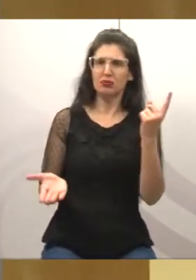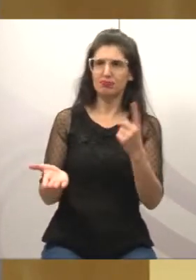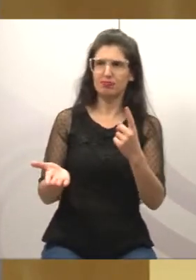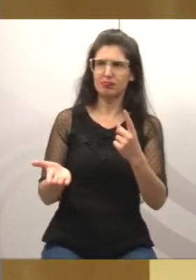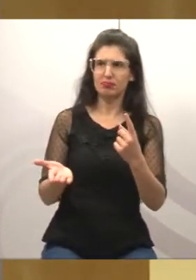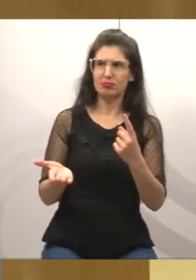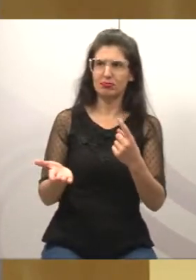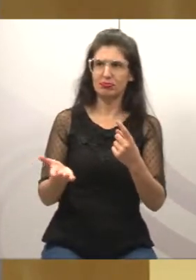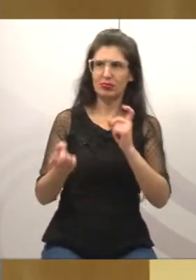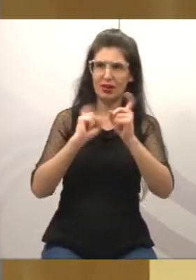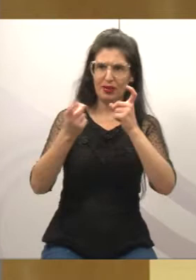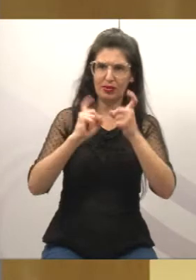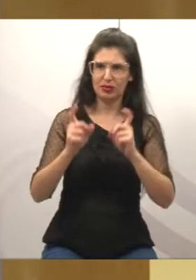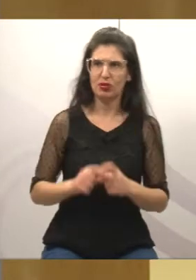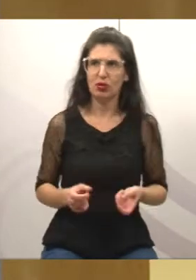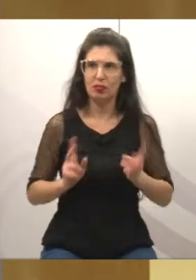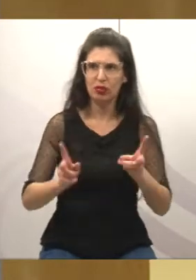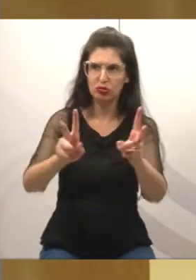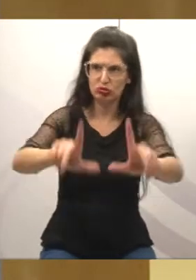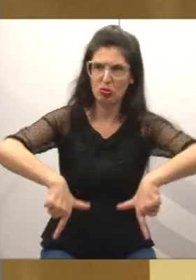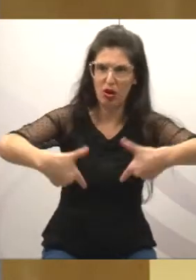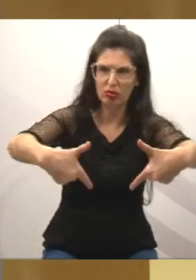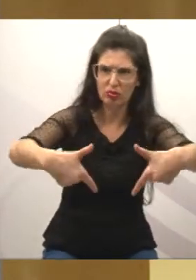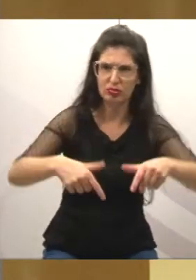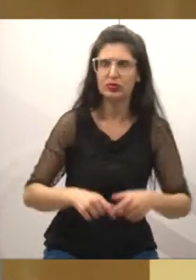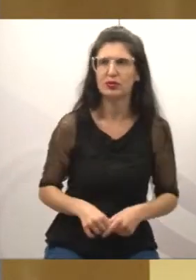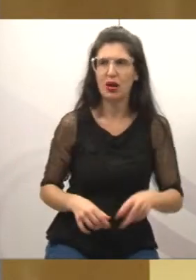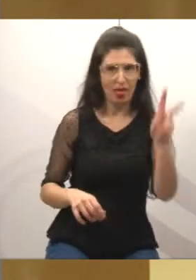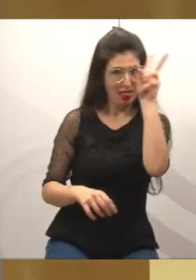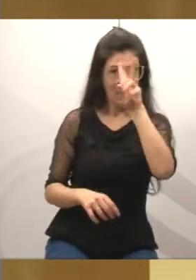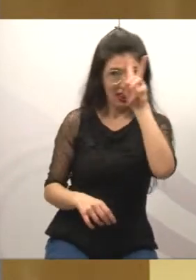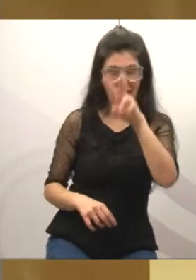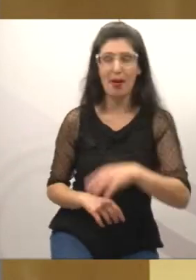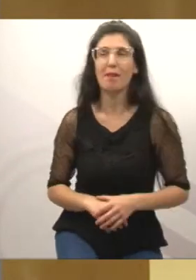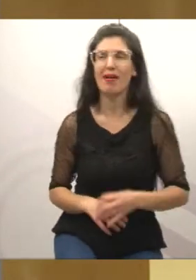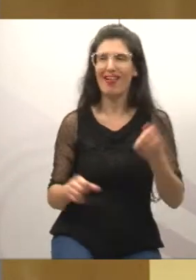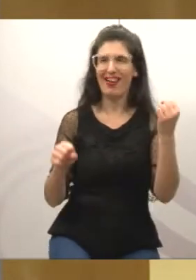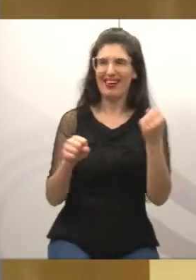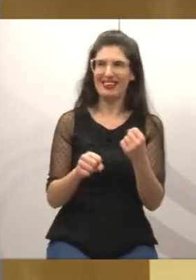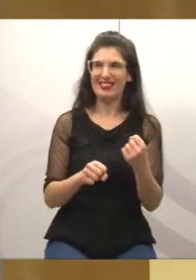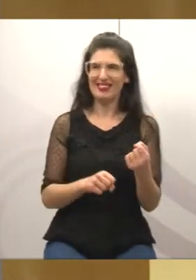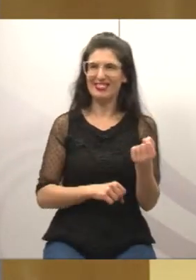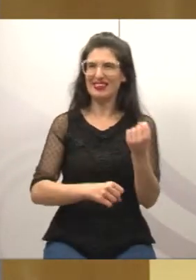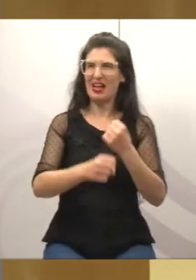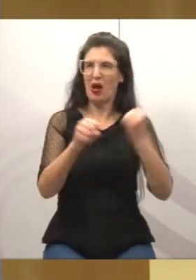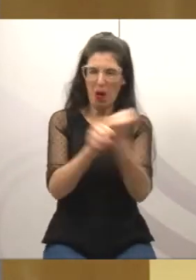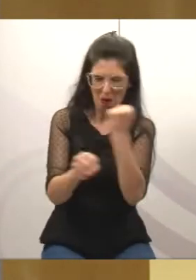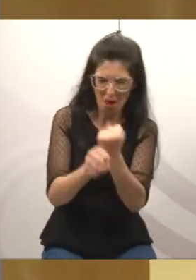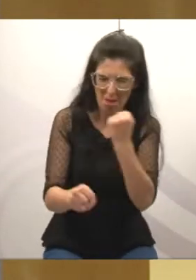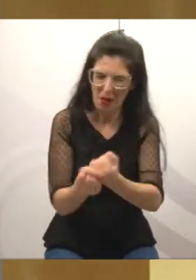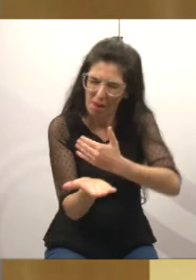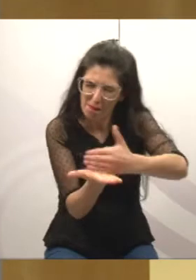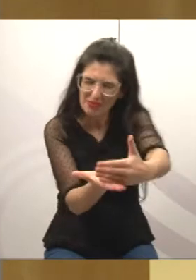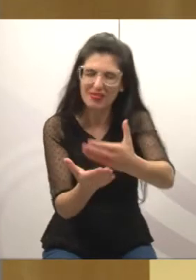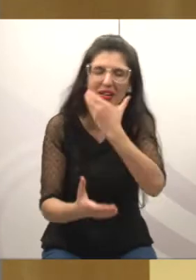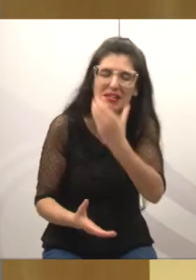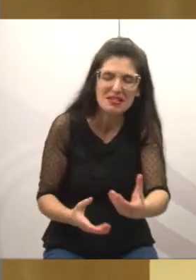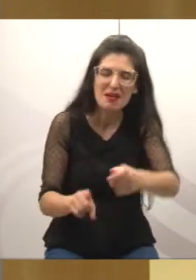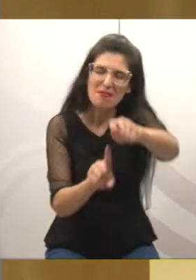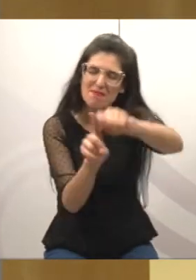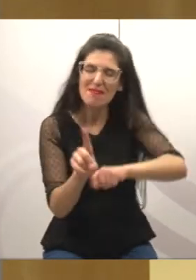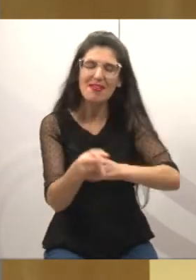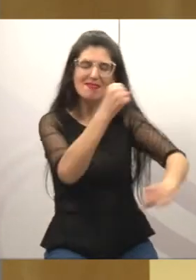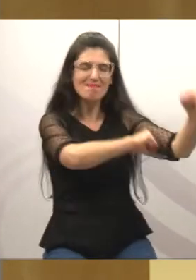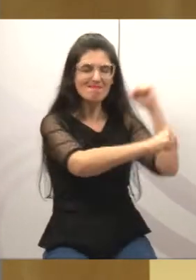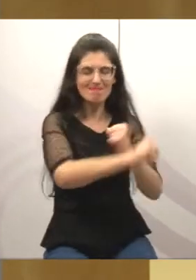luta. Eu me lembro bem que quando falou que a obra ia começar em dezembro de 2019, as pessoas